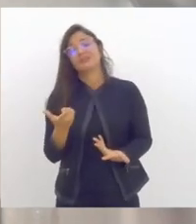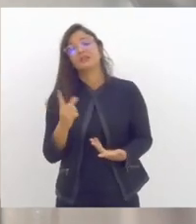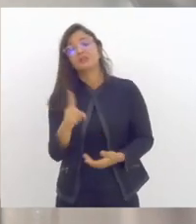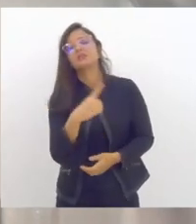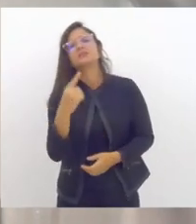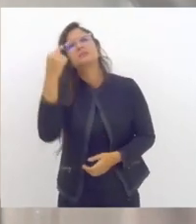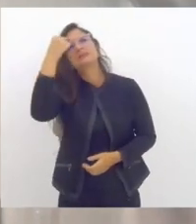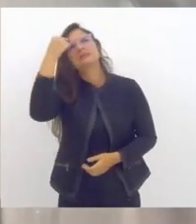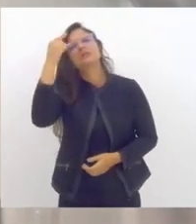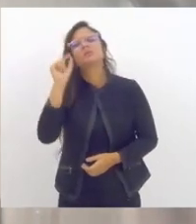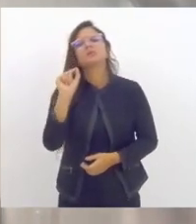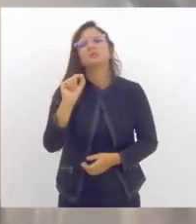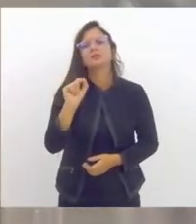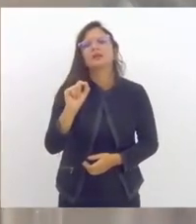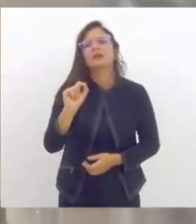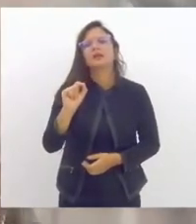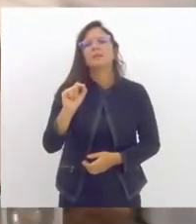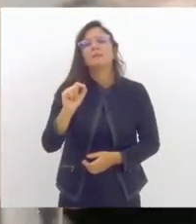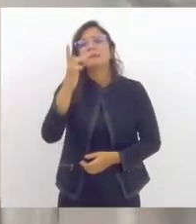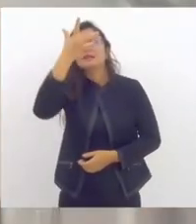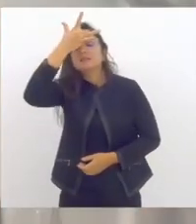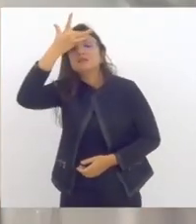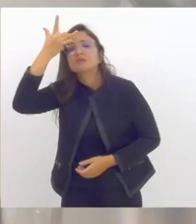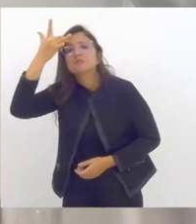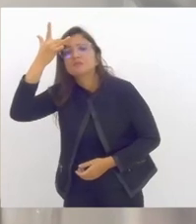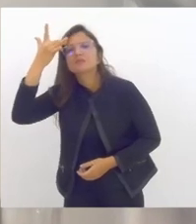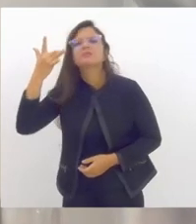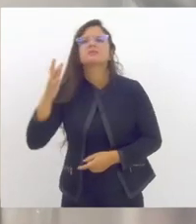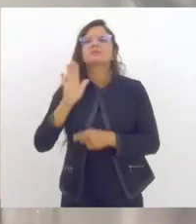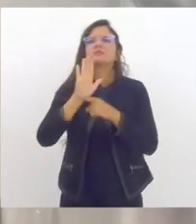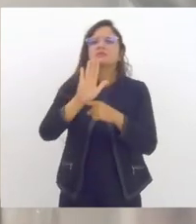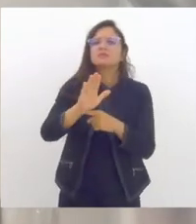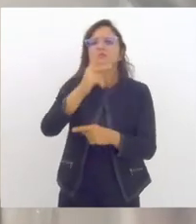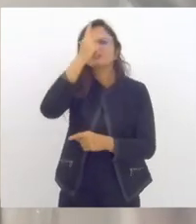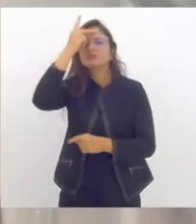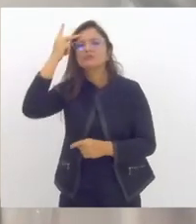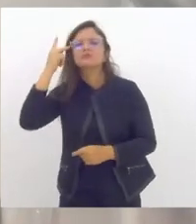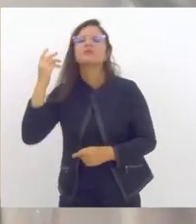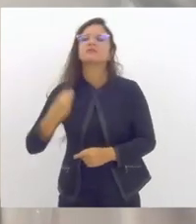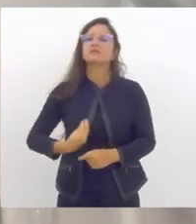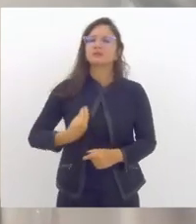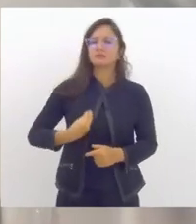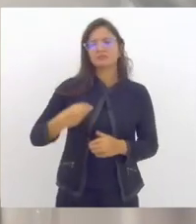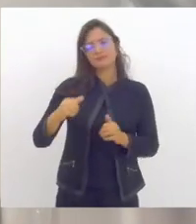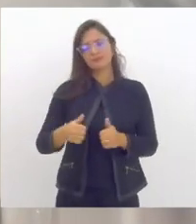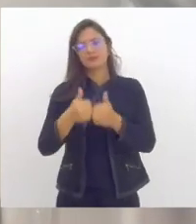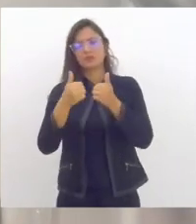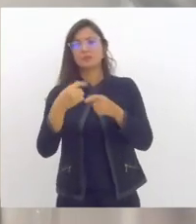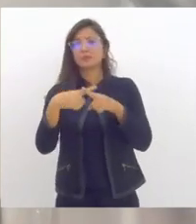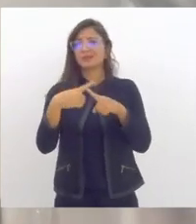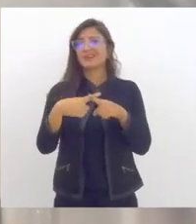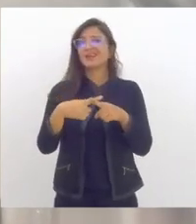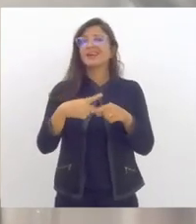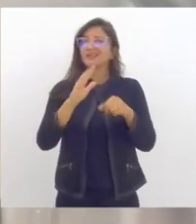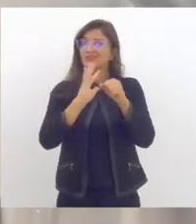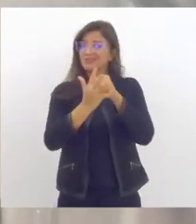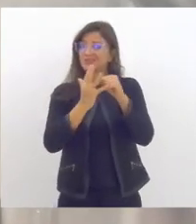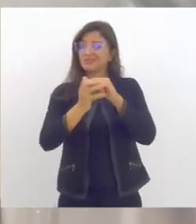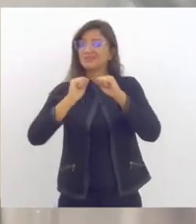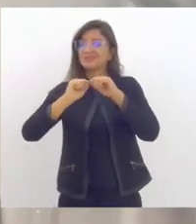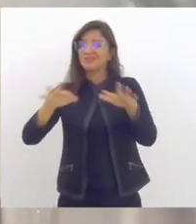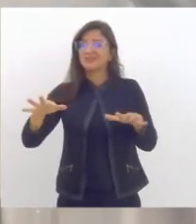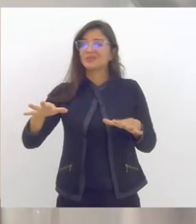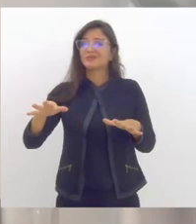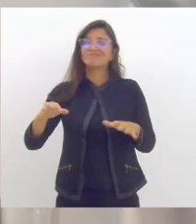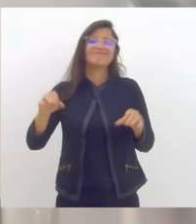é não só pensar as condições de vida, como a gente já colocou, foram fortemente impactadas nesse último período,